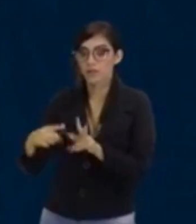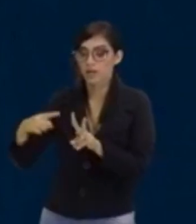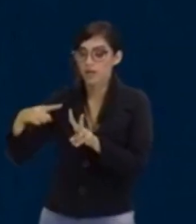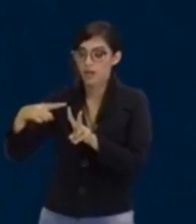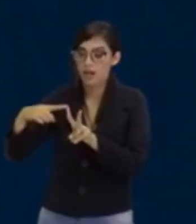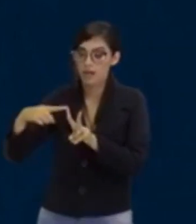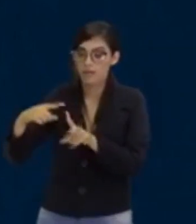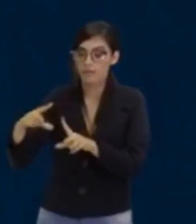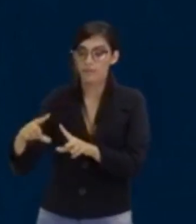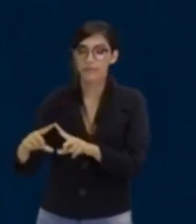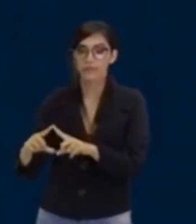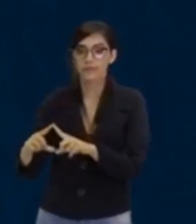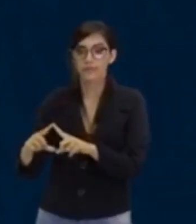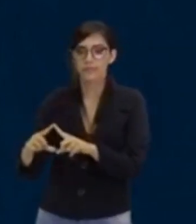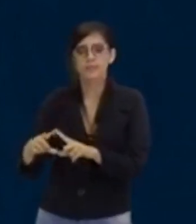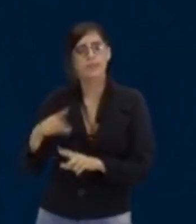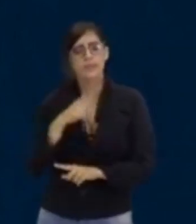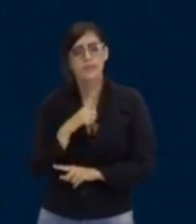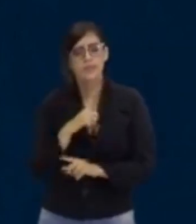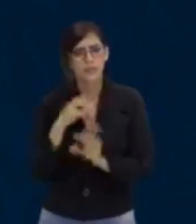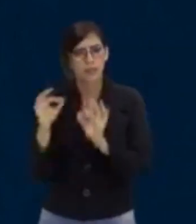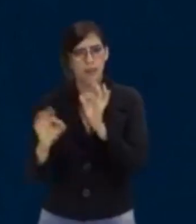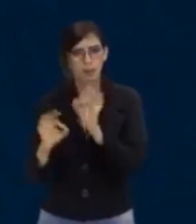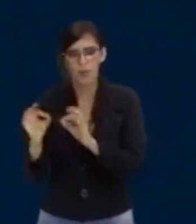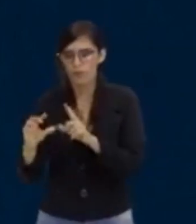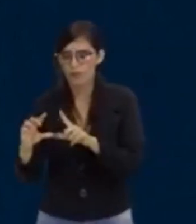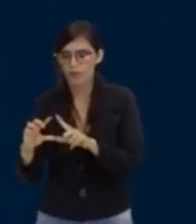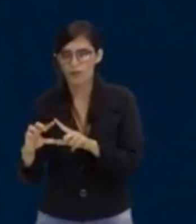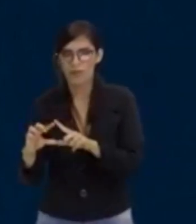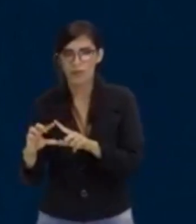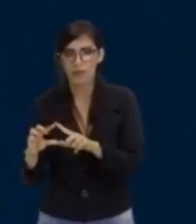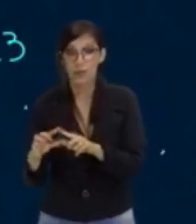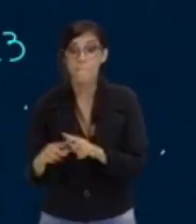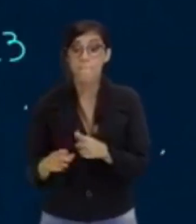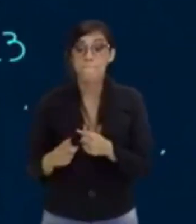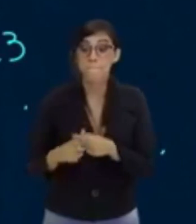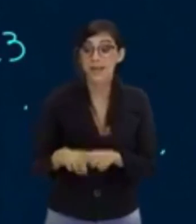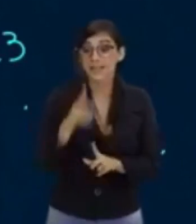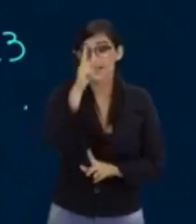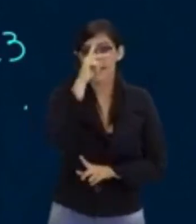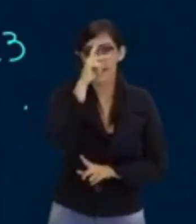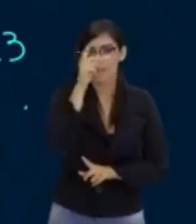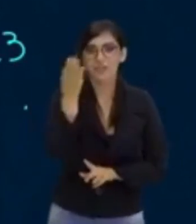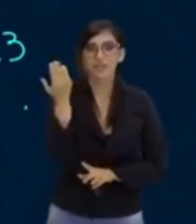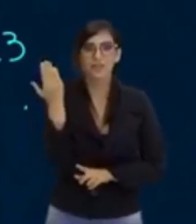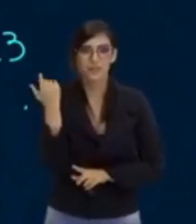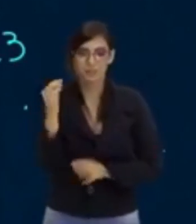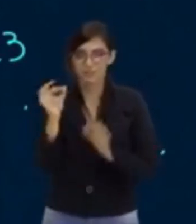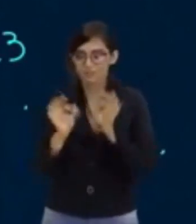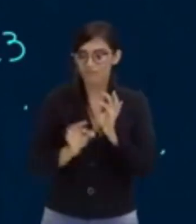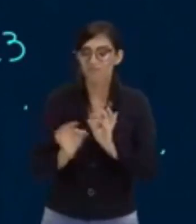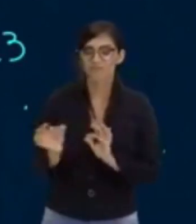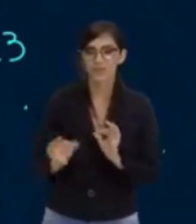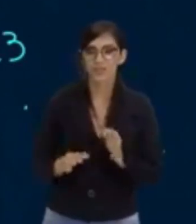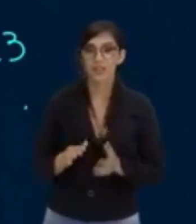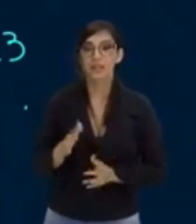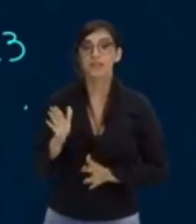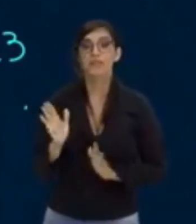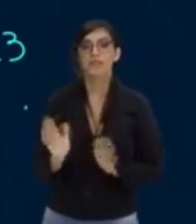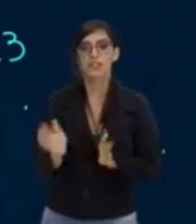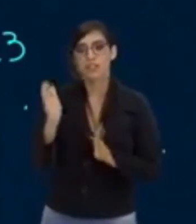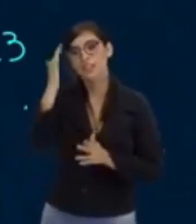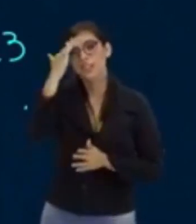A pessoa tem que calcular o delta? Tem, tem que calcular o delta. Mas lembra que eu já calculei o delta bem aqui, ó, eu já sei que o nosso delta é quanto?